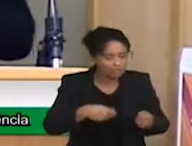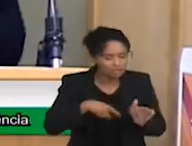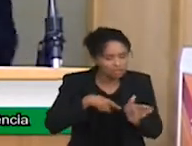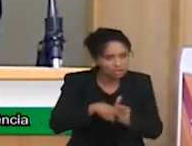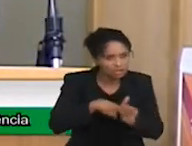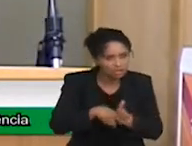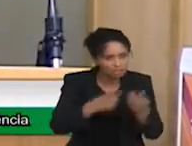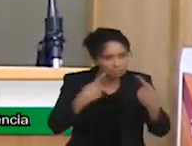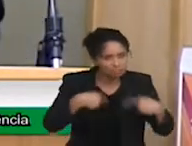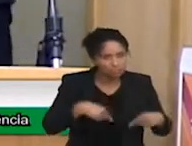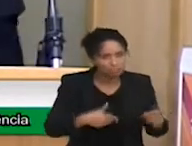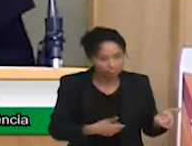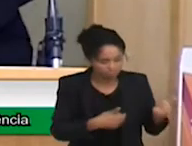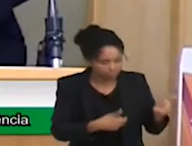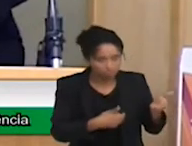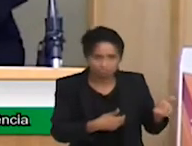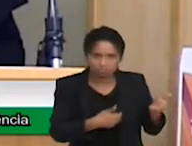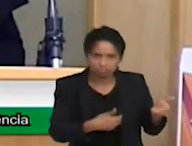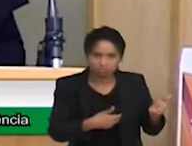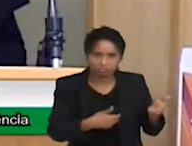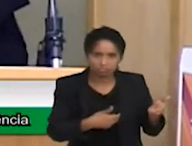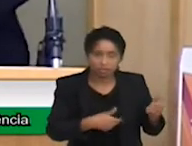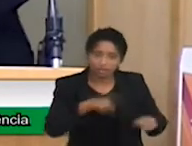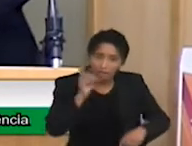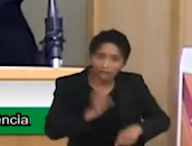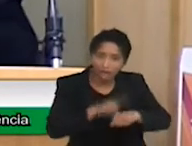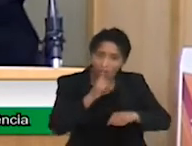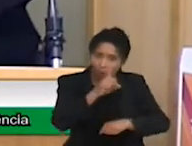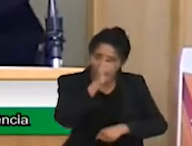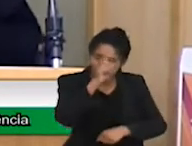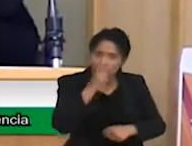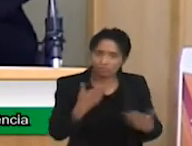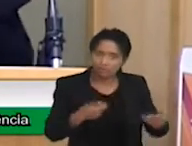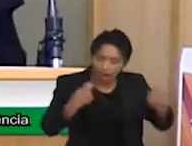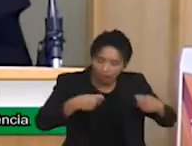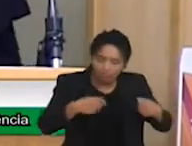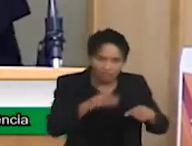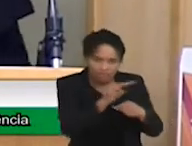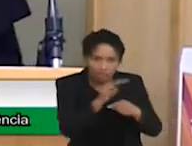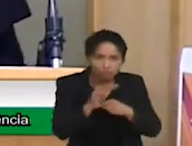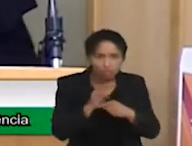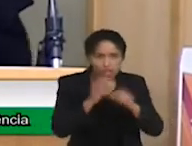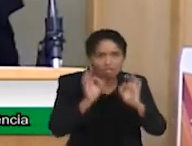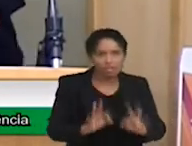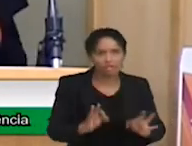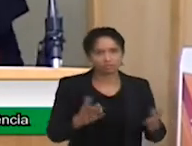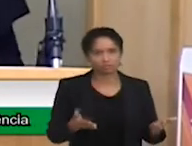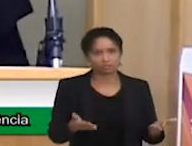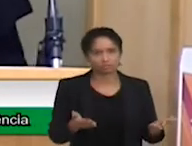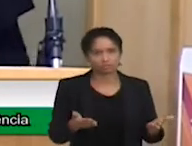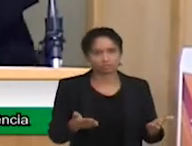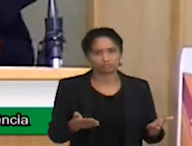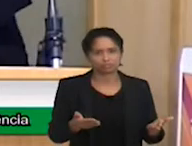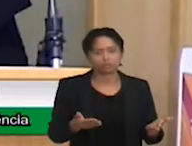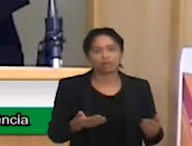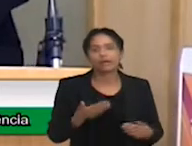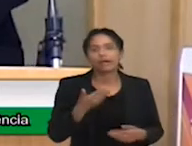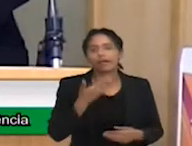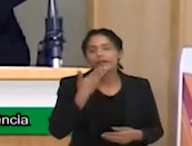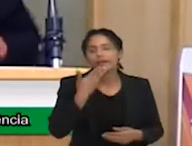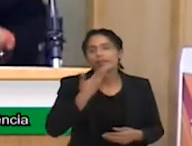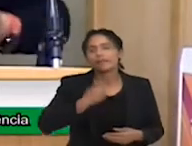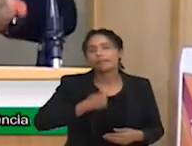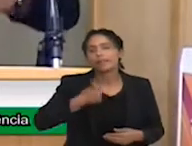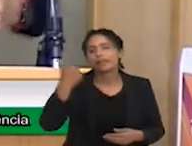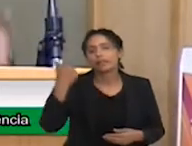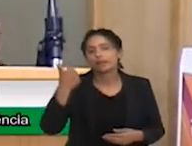ter essa intervenção desde lá da auto-hospitalar, porque, eventualmente, a gente vai prevenir uma série de coisas. É muito mais fácil a gente tratar